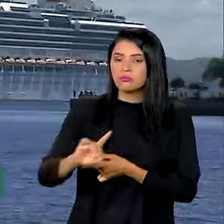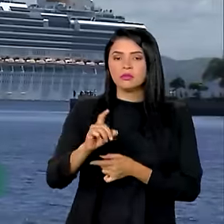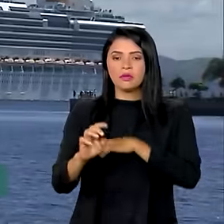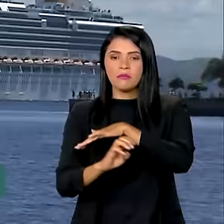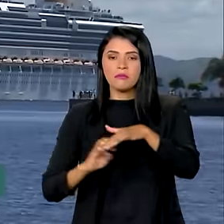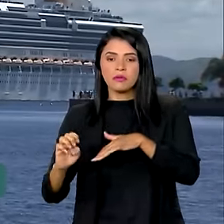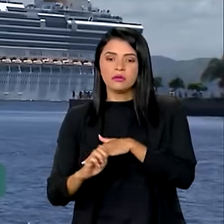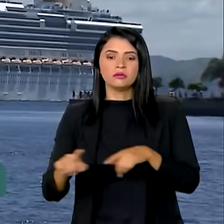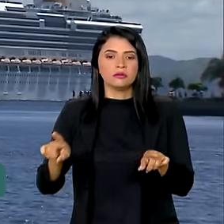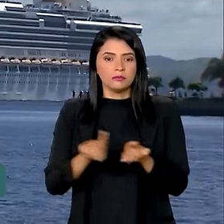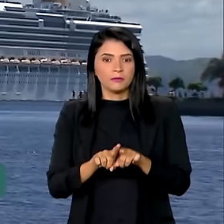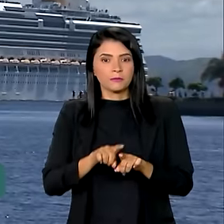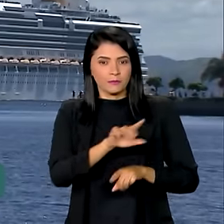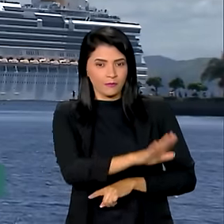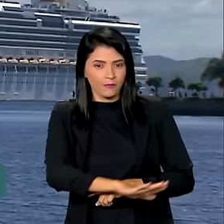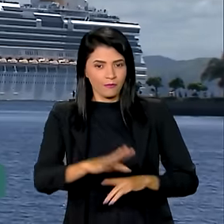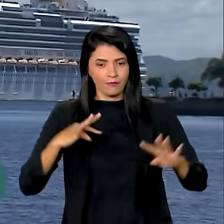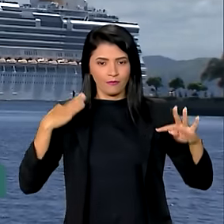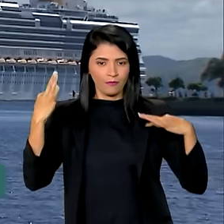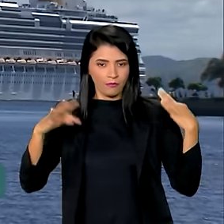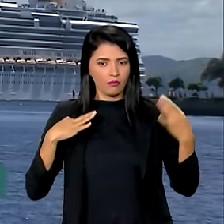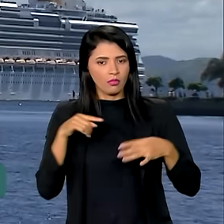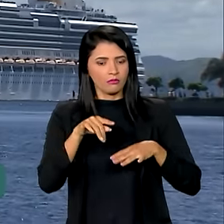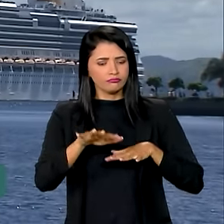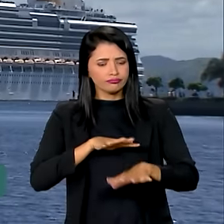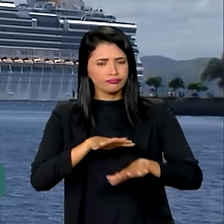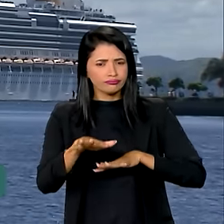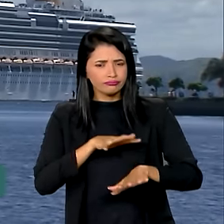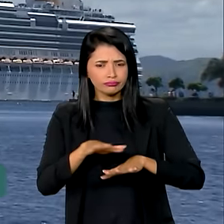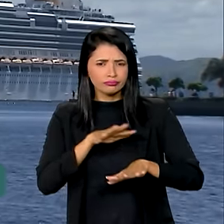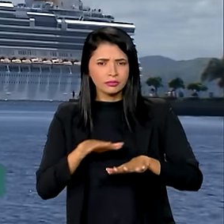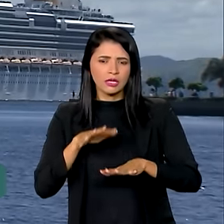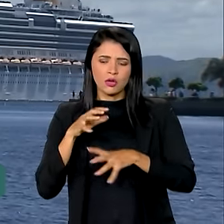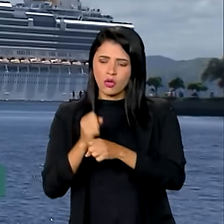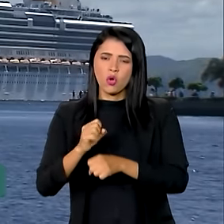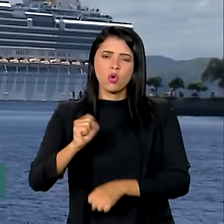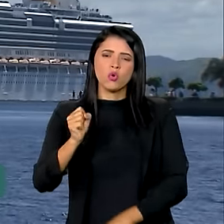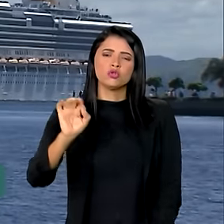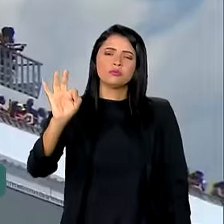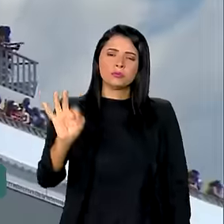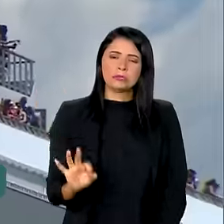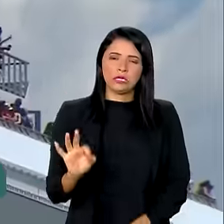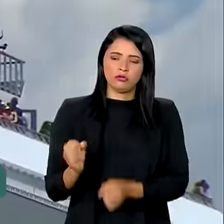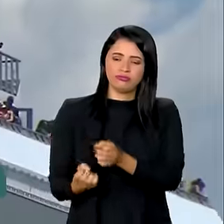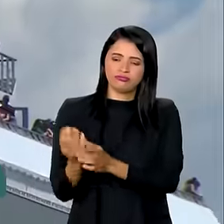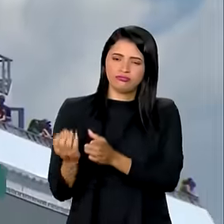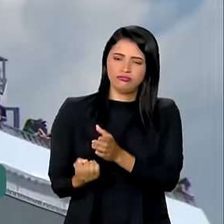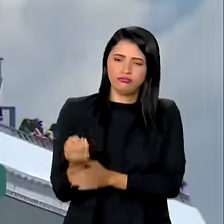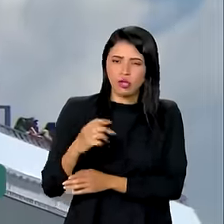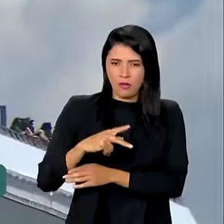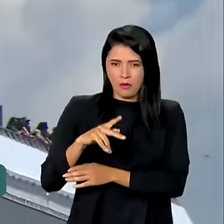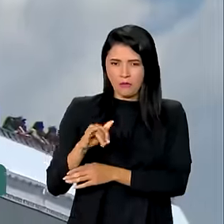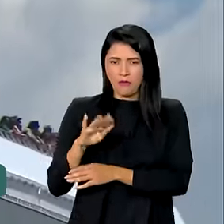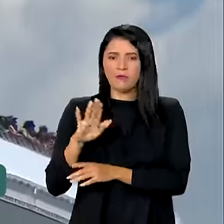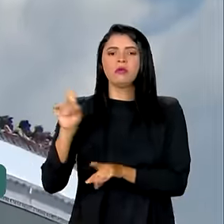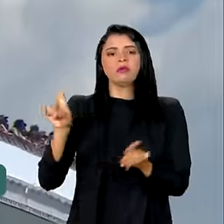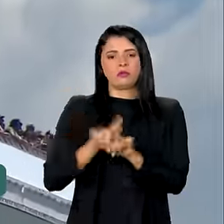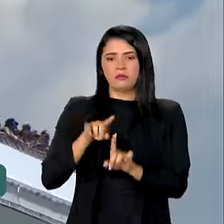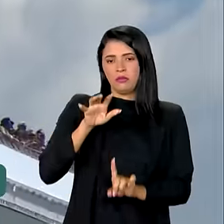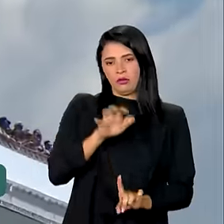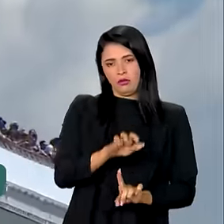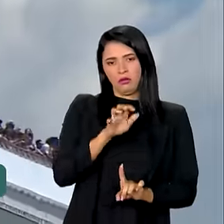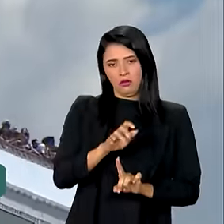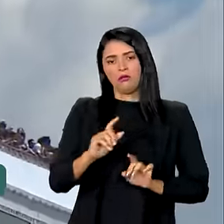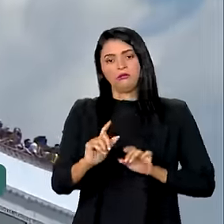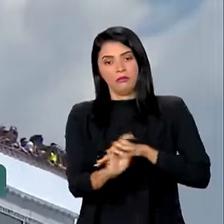empresa. O setor de turismo, que é responsável por movimentar 8% do PIB nacional, também afeta diretamente os